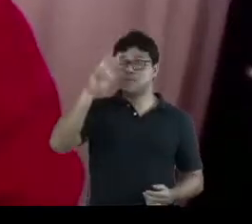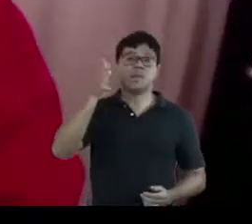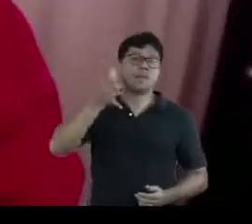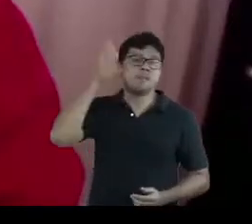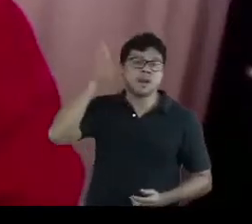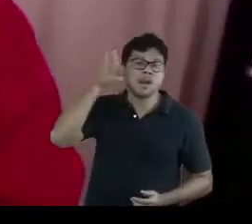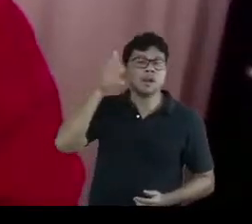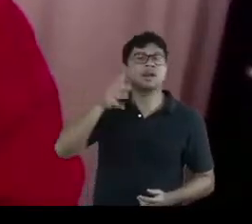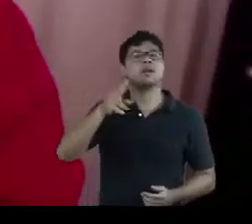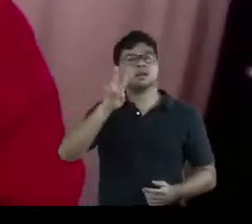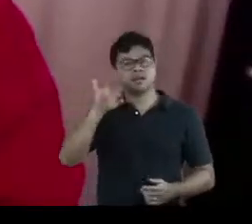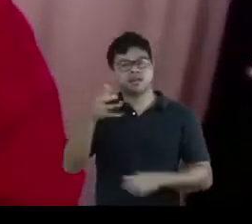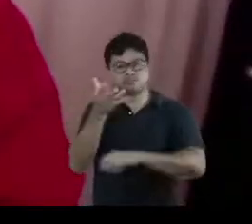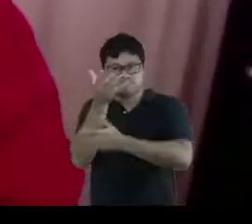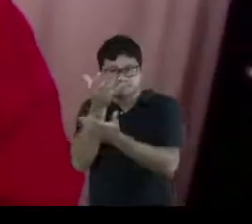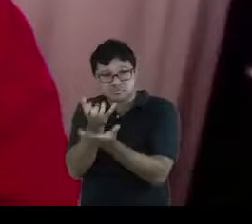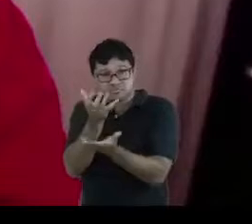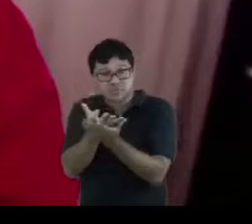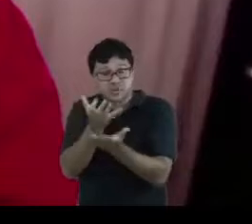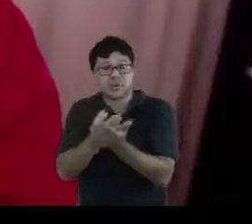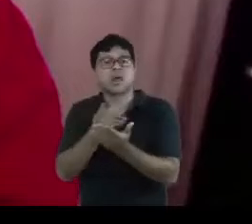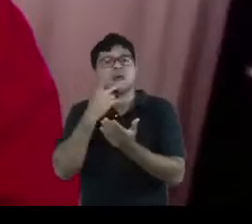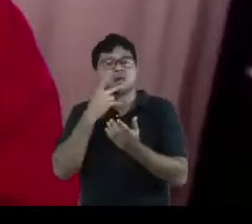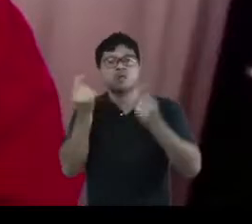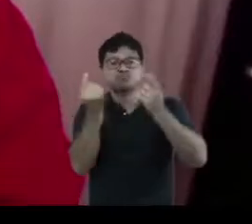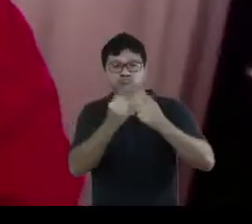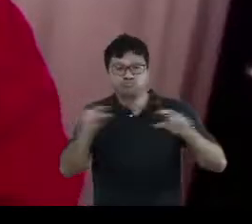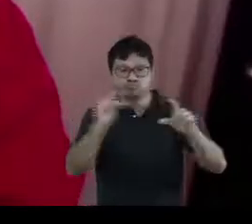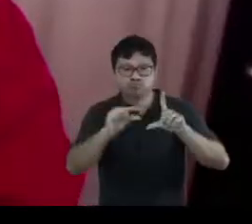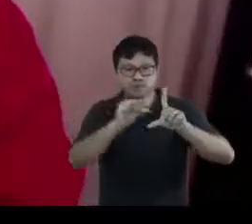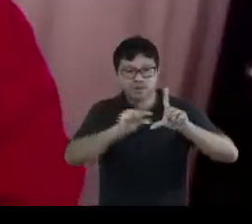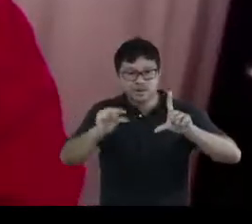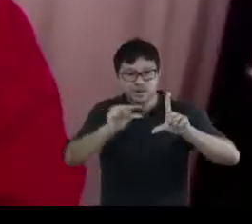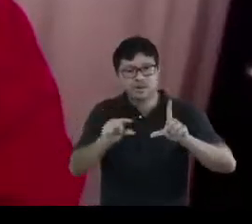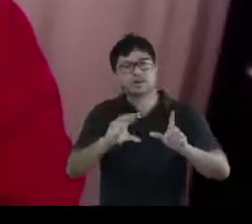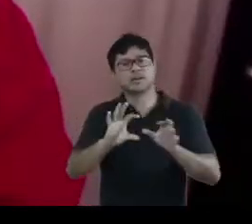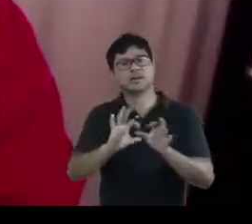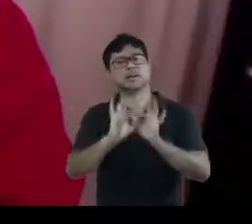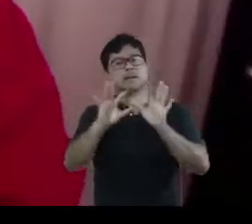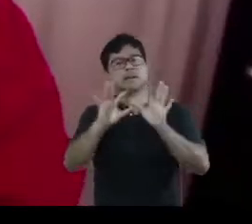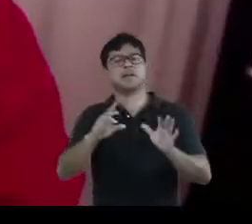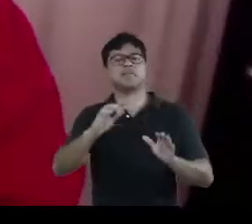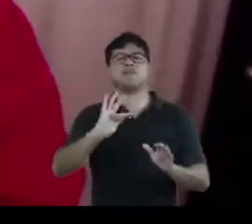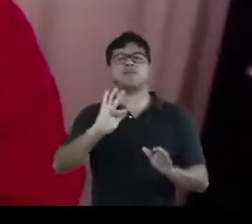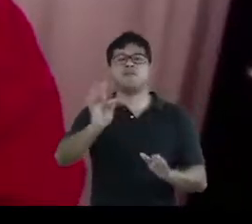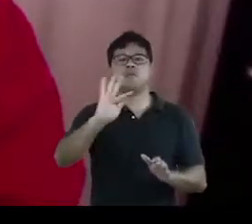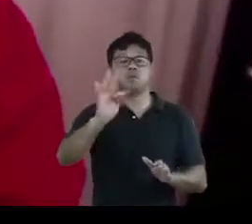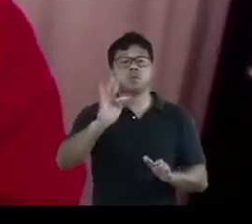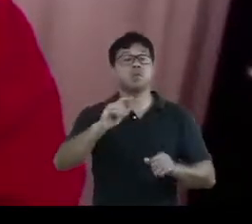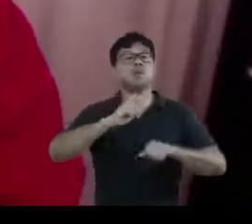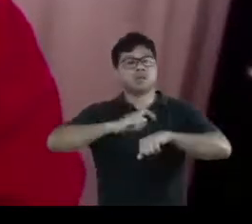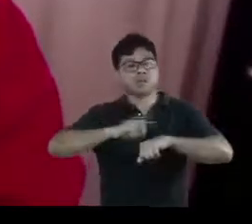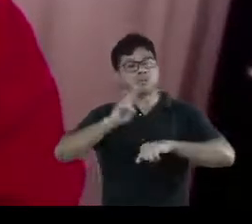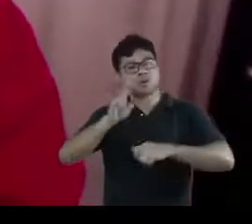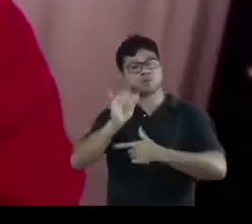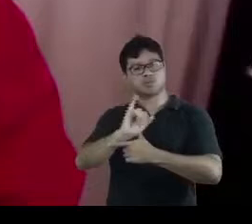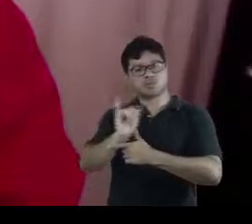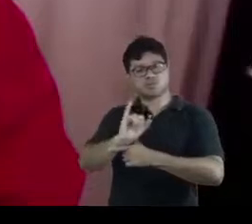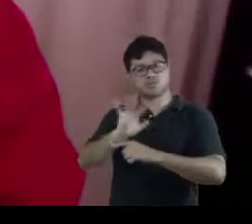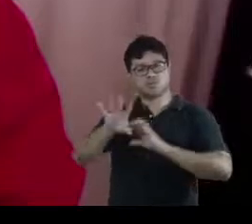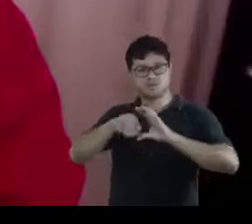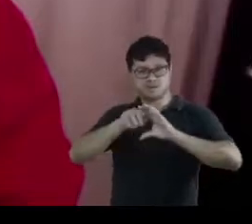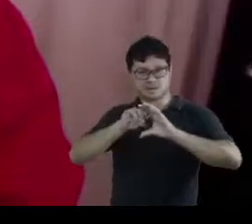palestras estão sendo gravadas e serão legendadas, ficando disponíveis em breve nesse mesmo canal do YouTube.